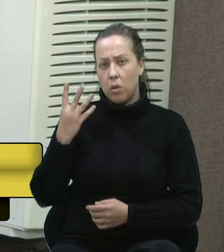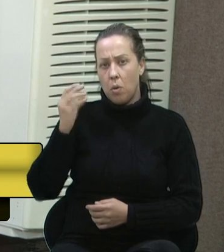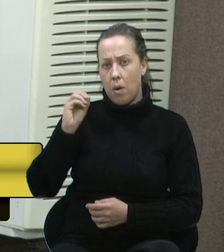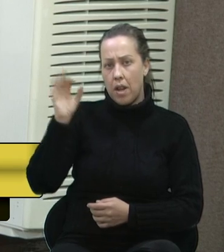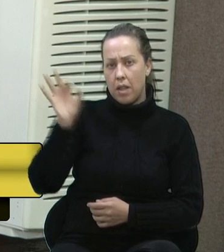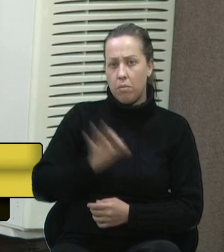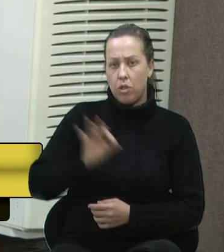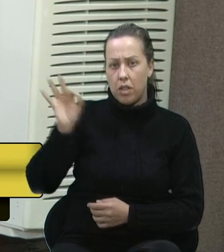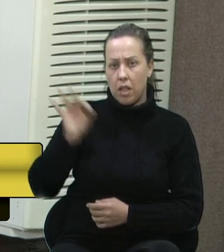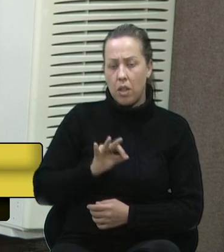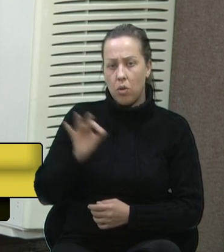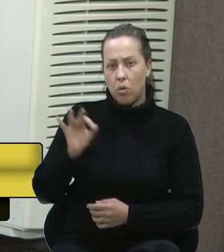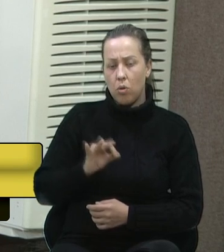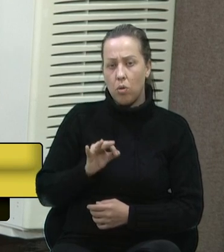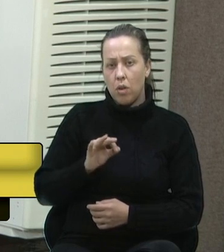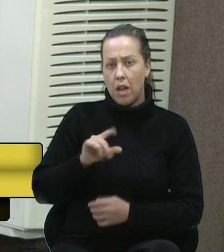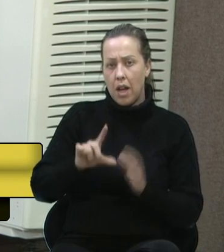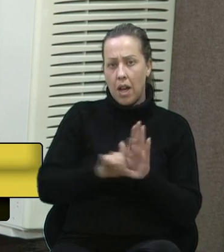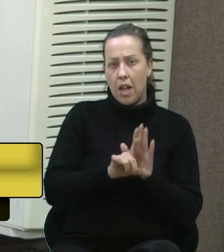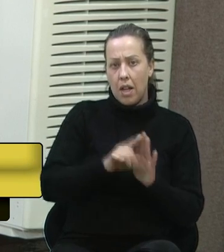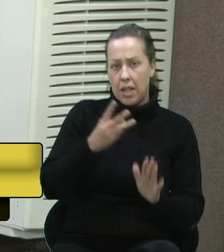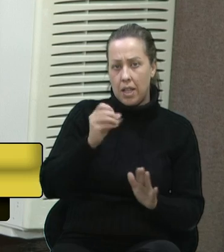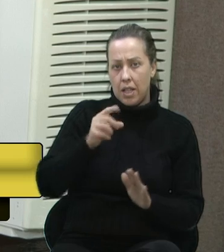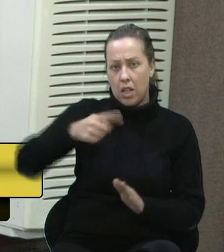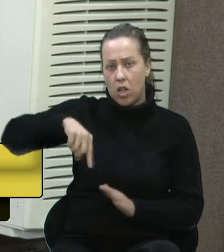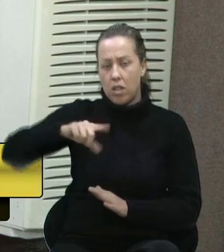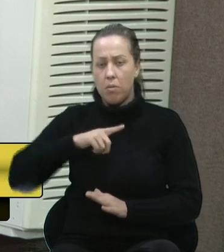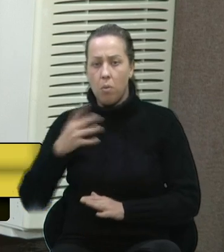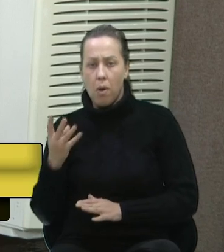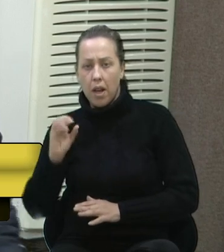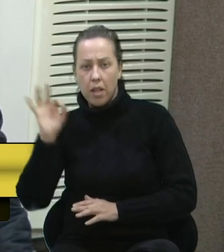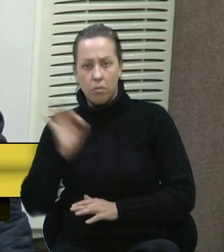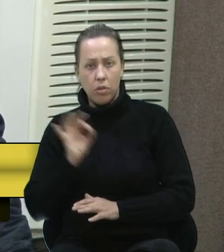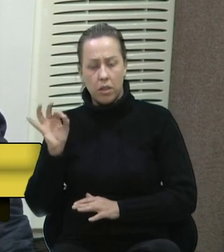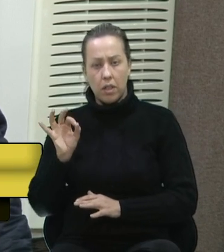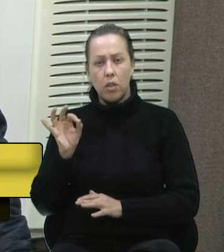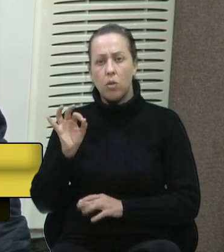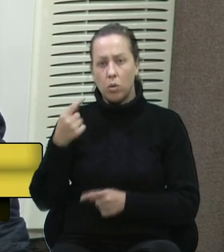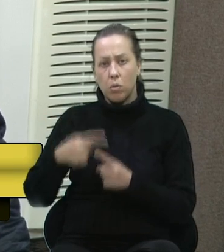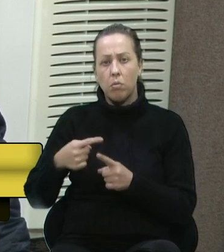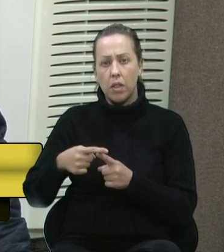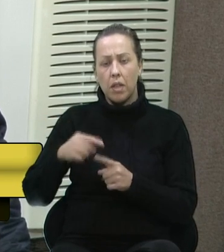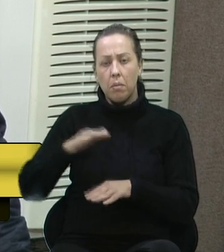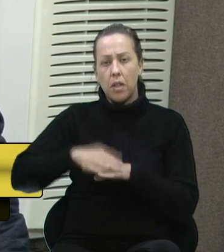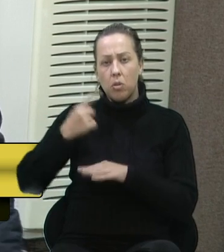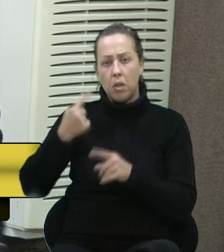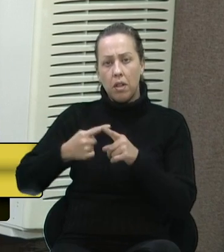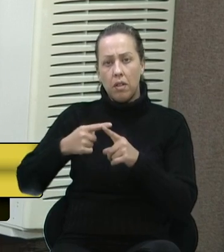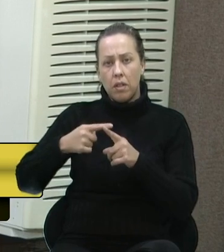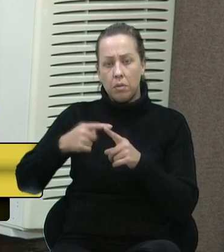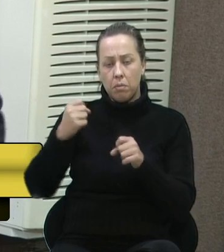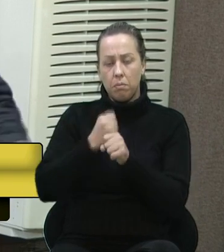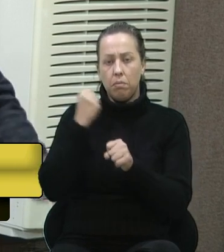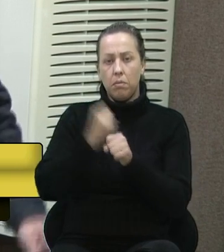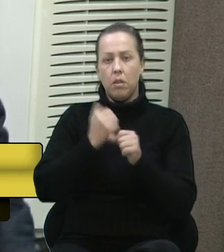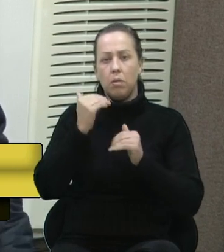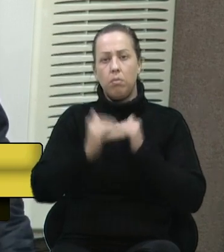40%. A lei é 30? Não, nós estamos lá em 40%. Isso será, mais uma vez, a construção